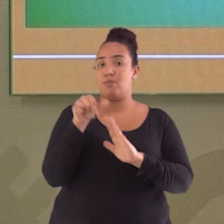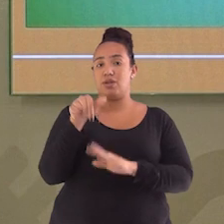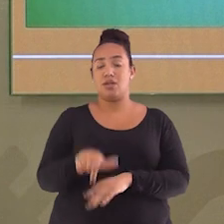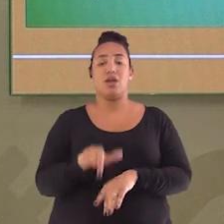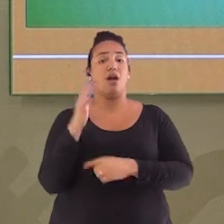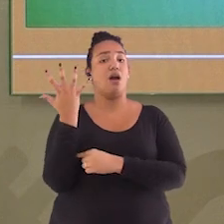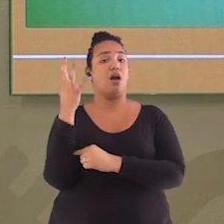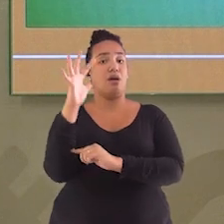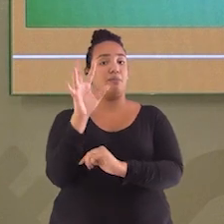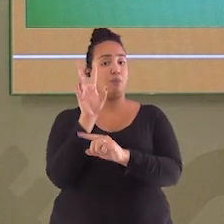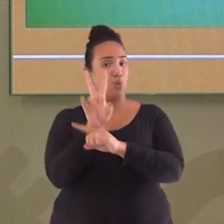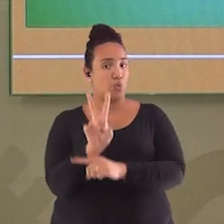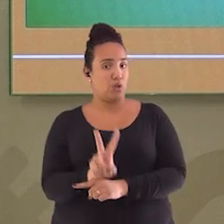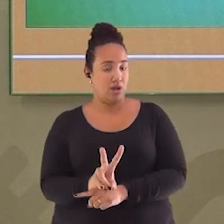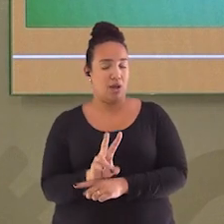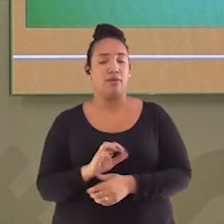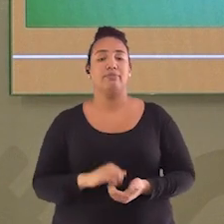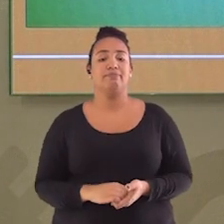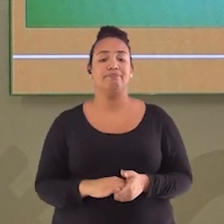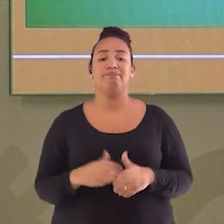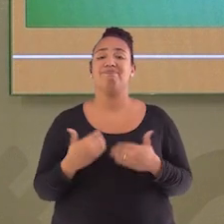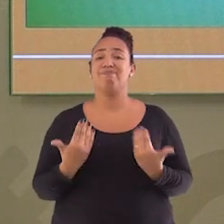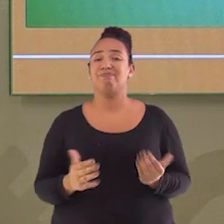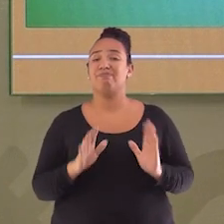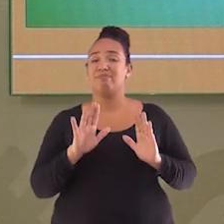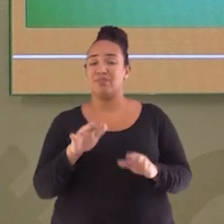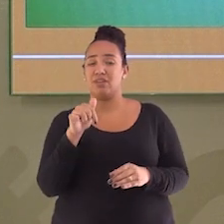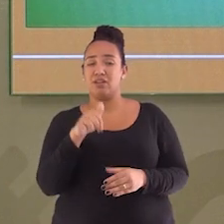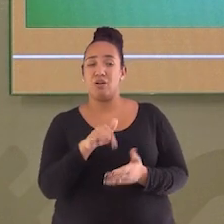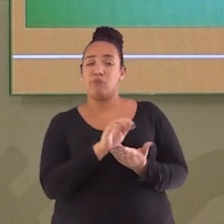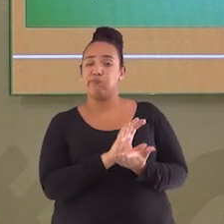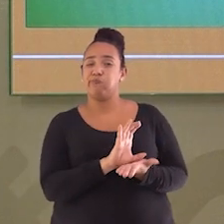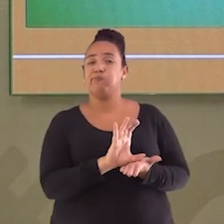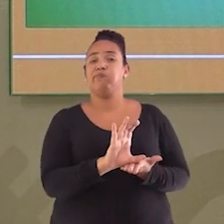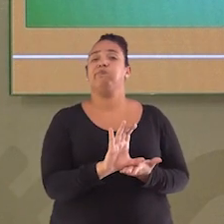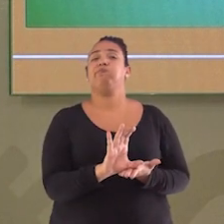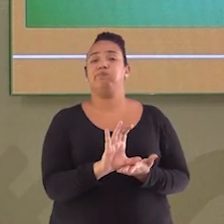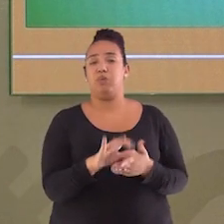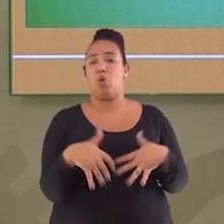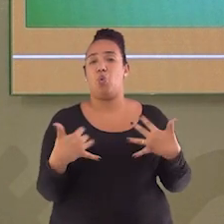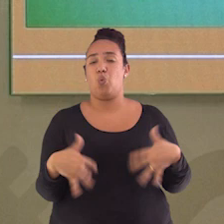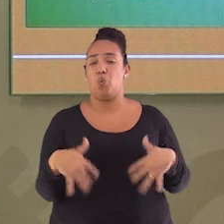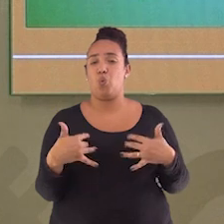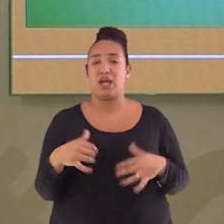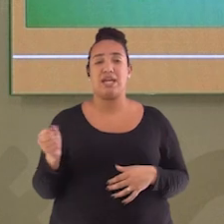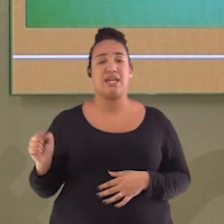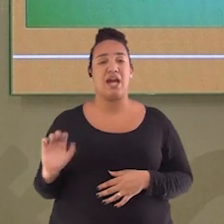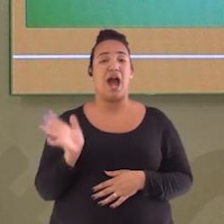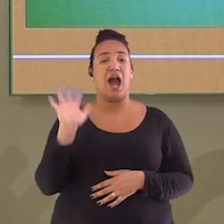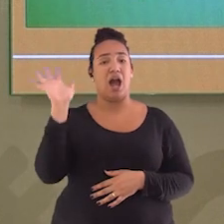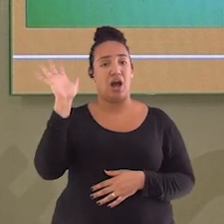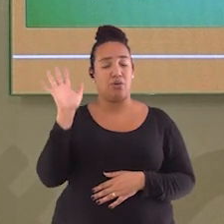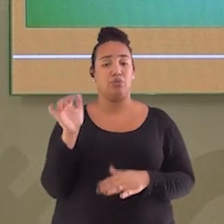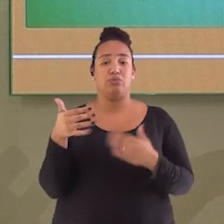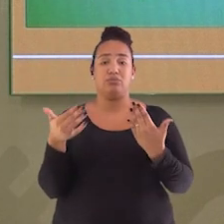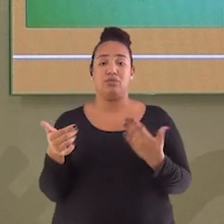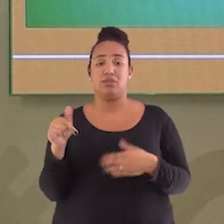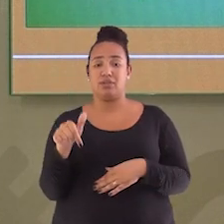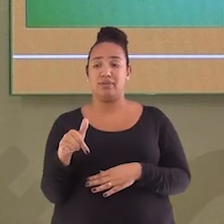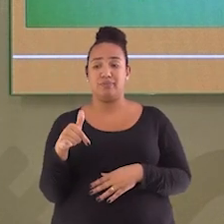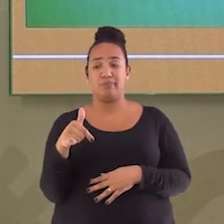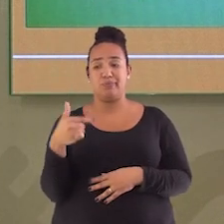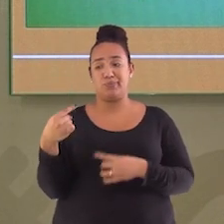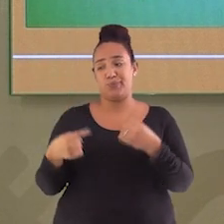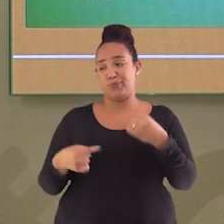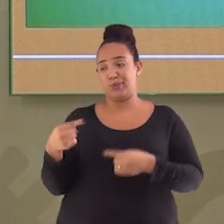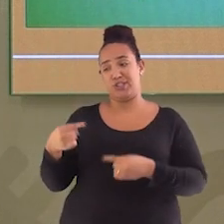ambientais, né? A questão é que os custos envolvidos tendem a ser elevados, o que torna uma opção pouco atrativa para o poder